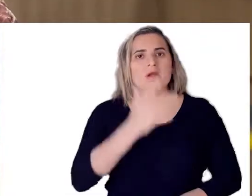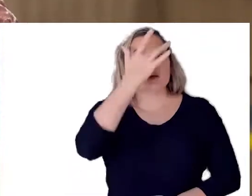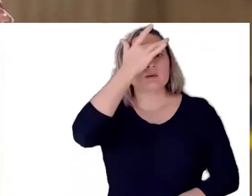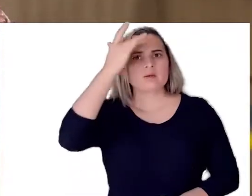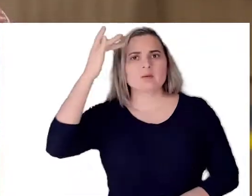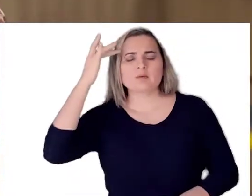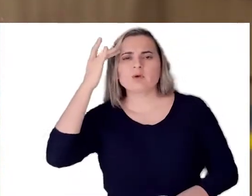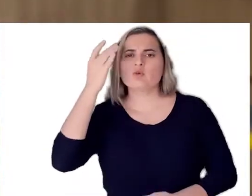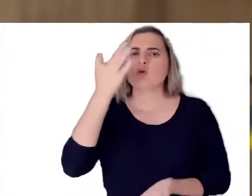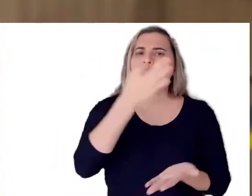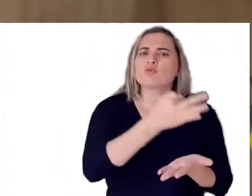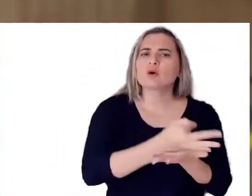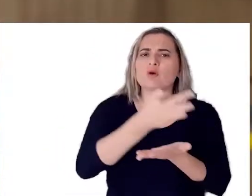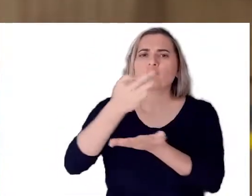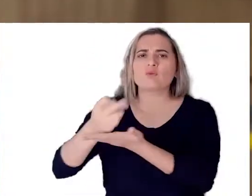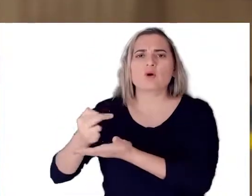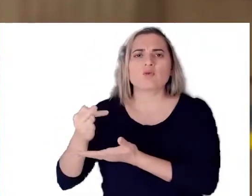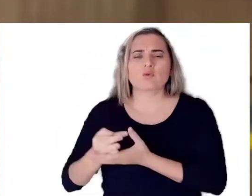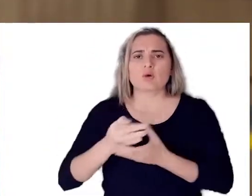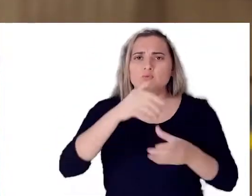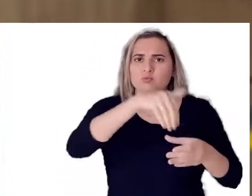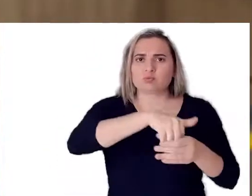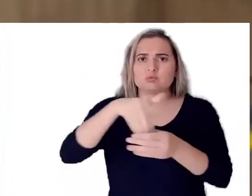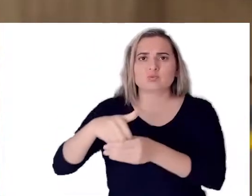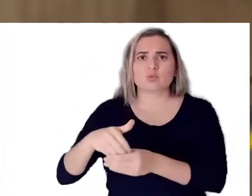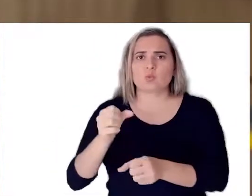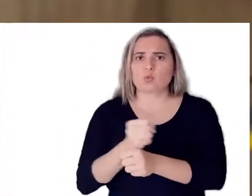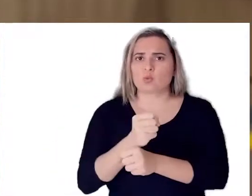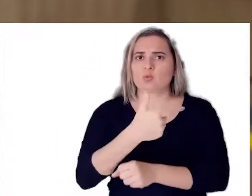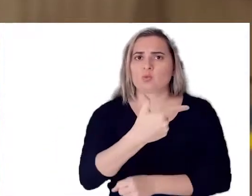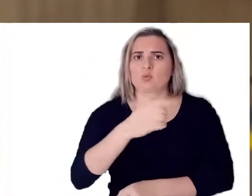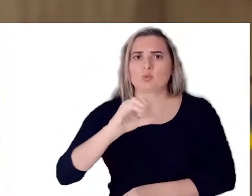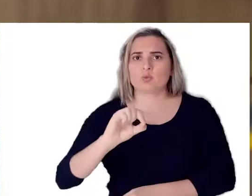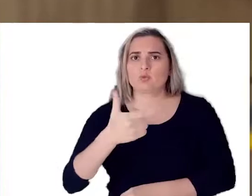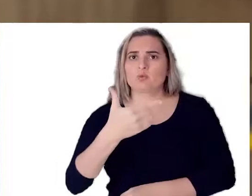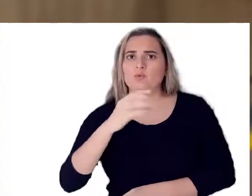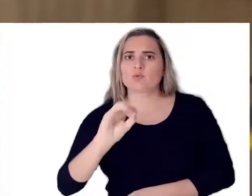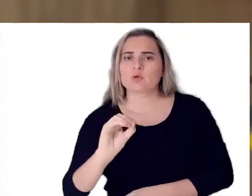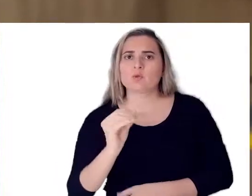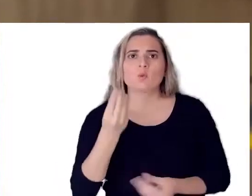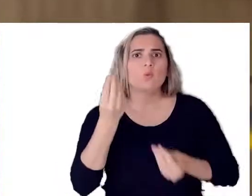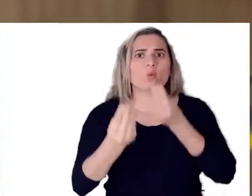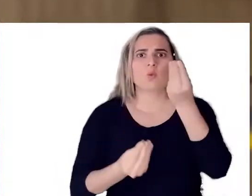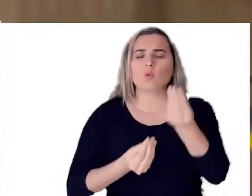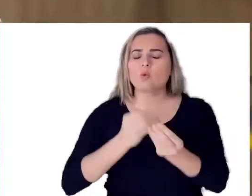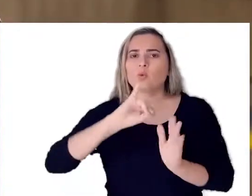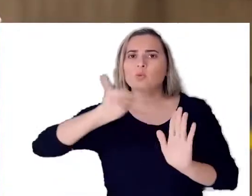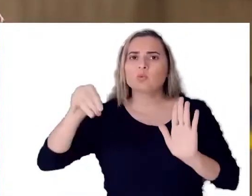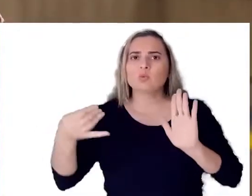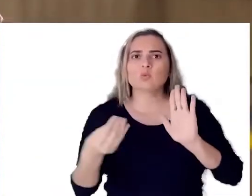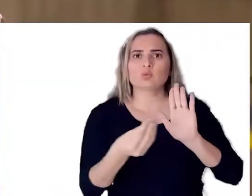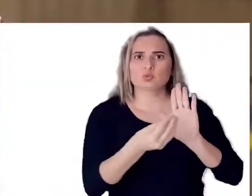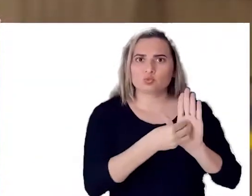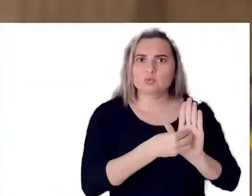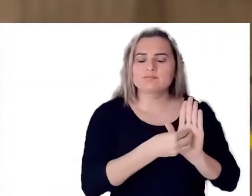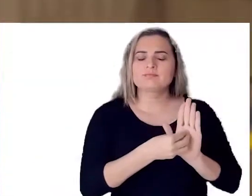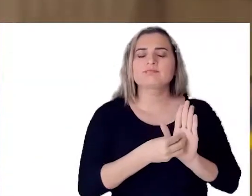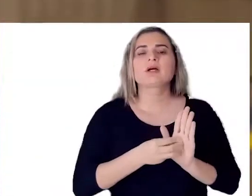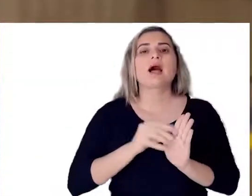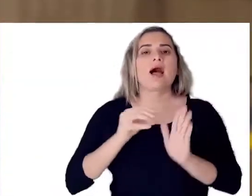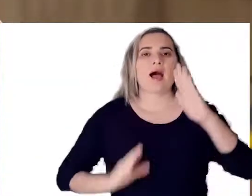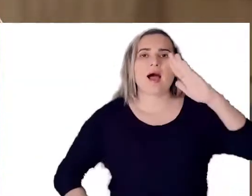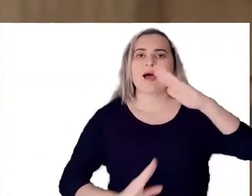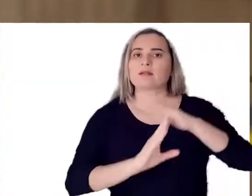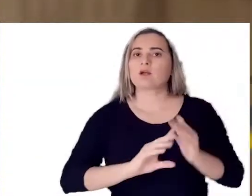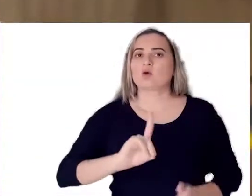Quem deixou de votar no pleito municipal de 2020 tem até 14 de janeiro de 2021 para justificar a ausência nas